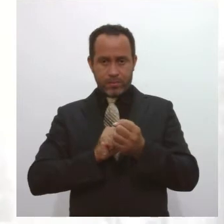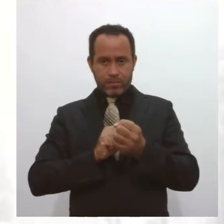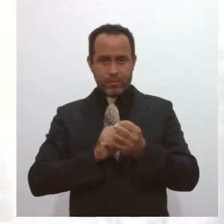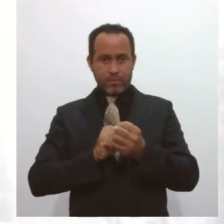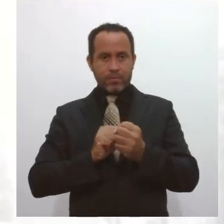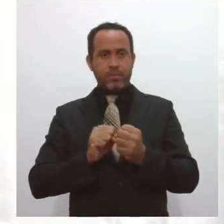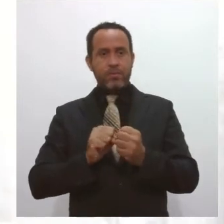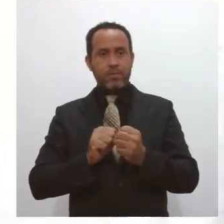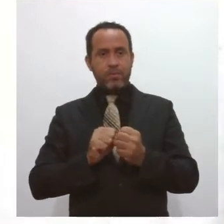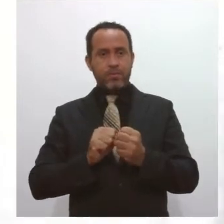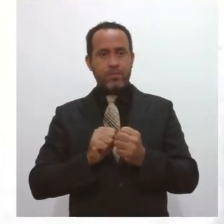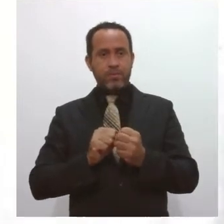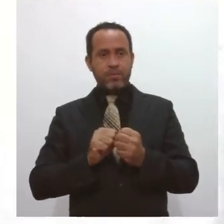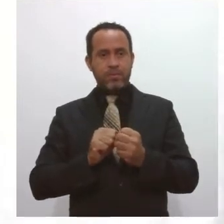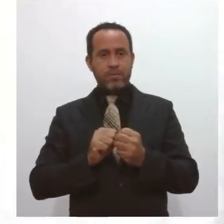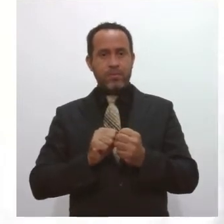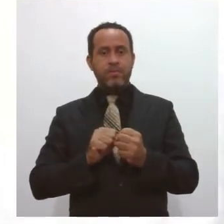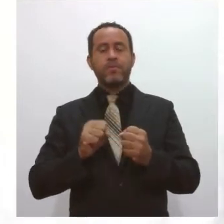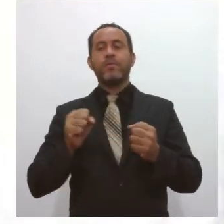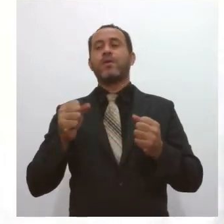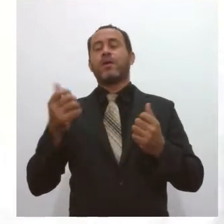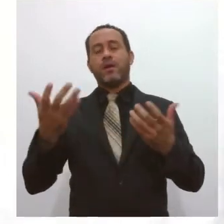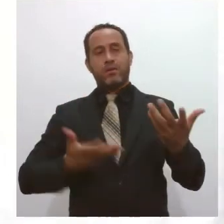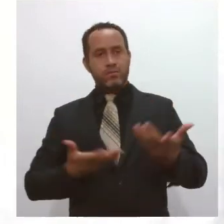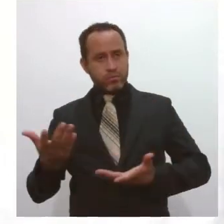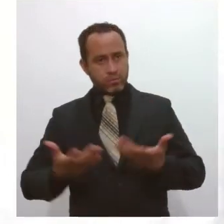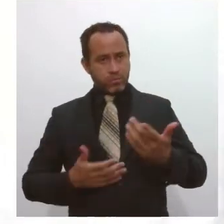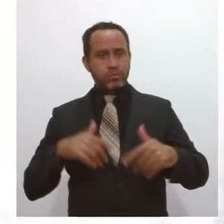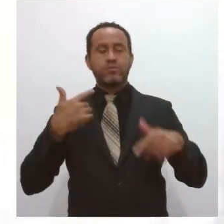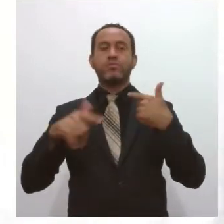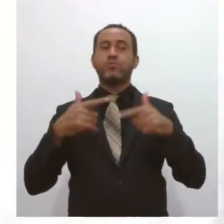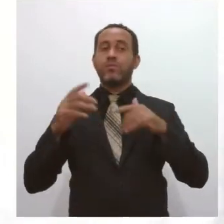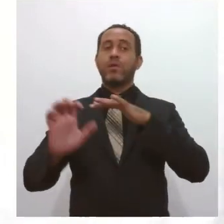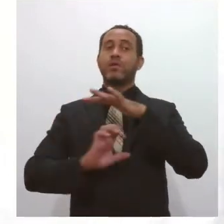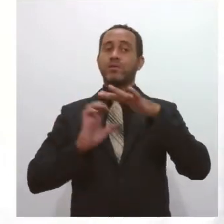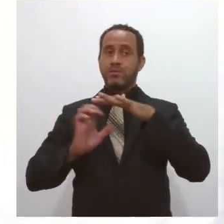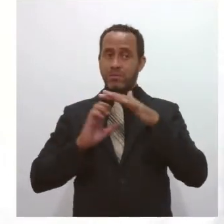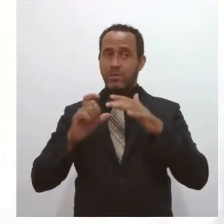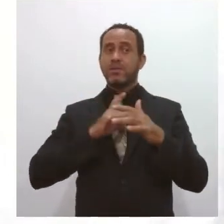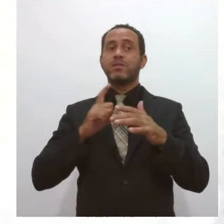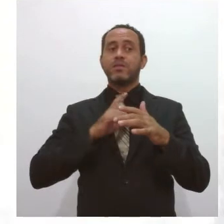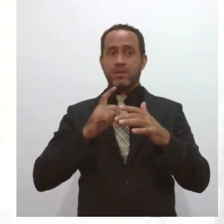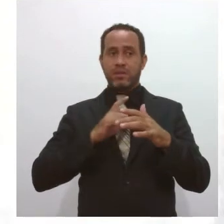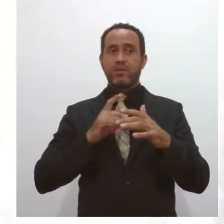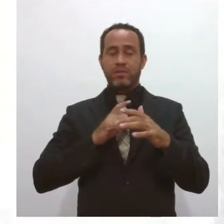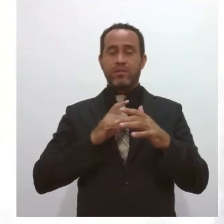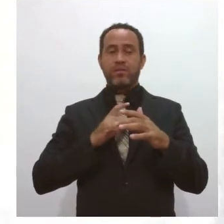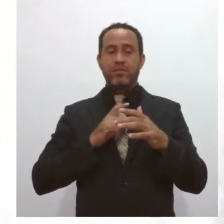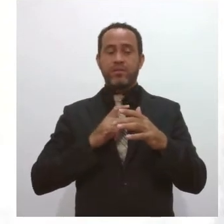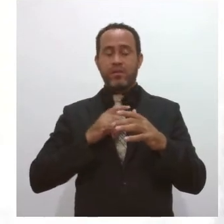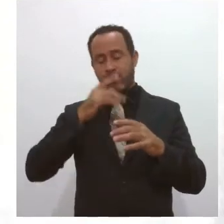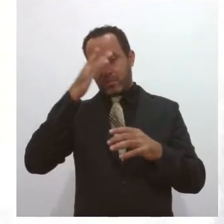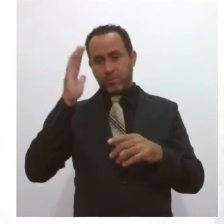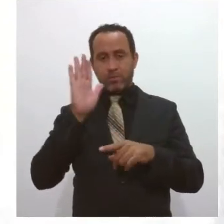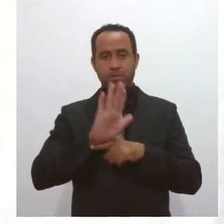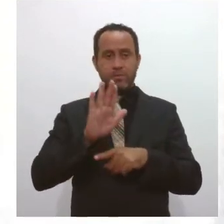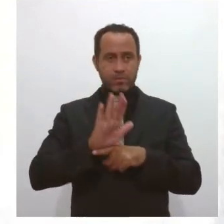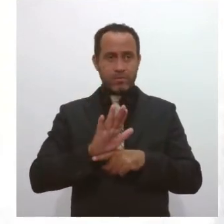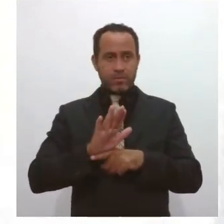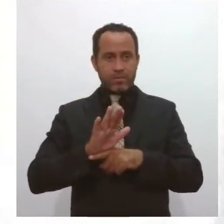em relação aos empregadores, as empresas que tiveram relacionamento com esse contribuinte e